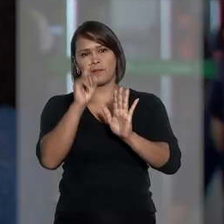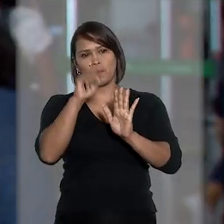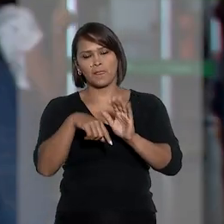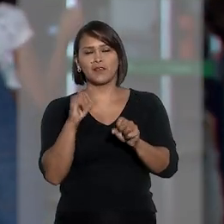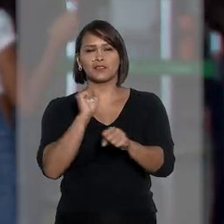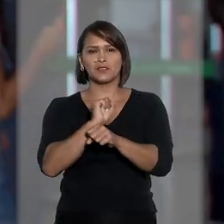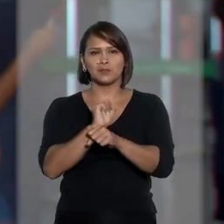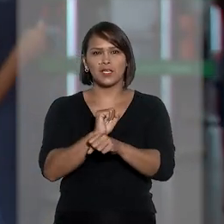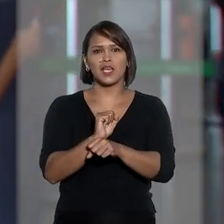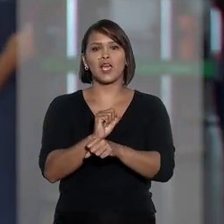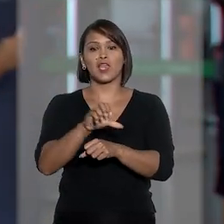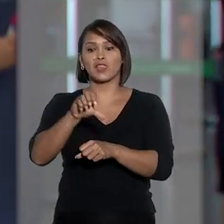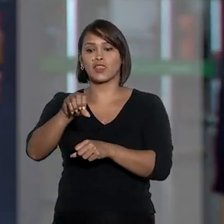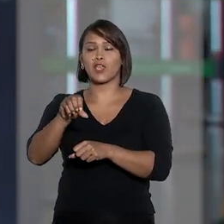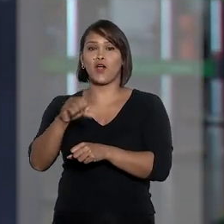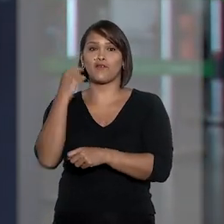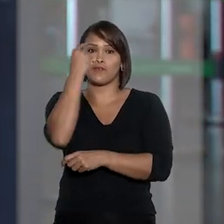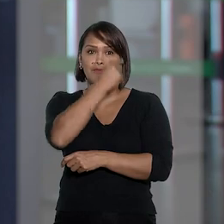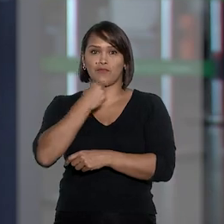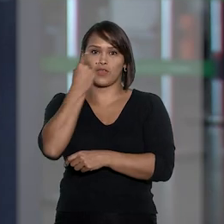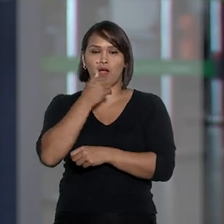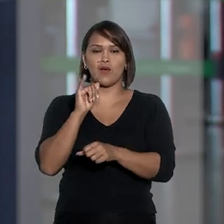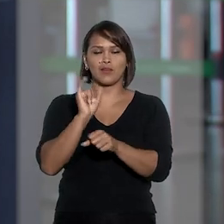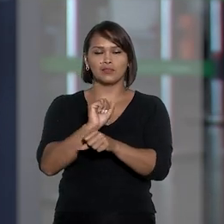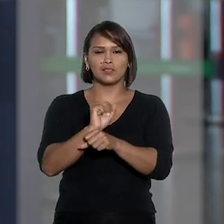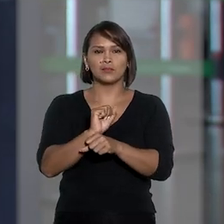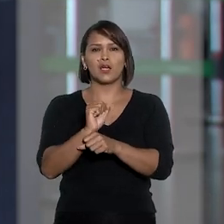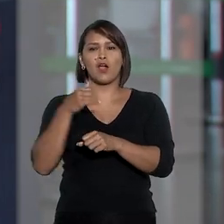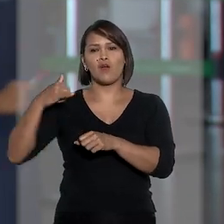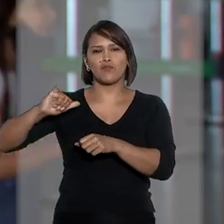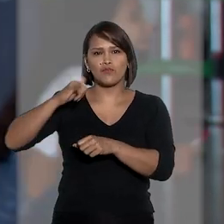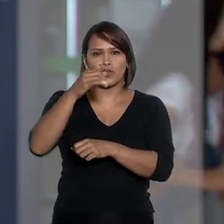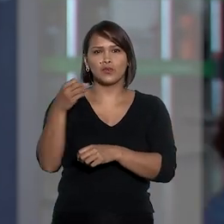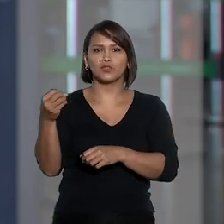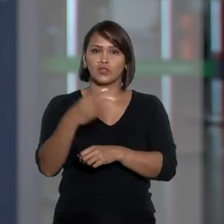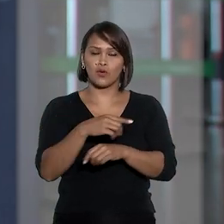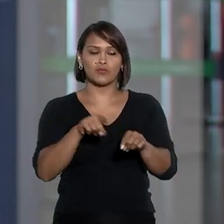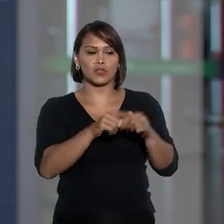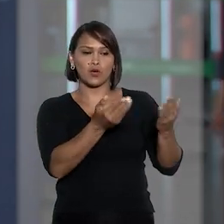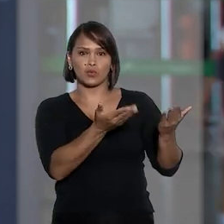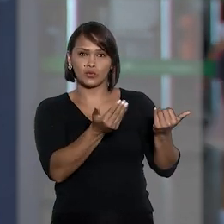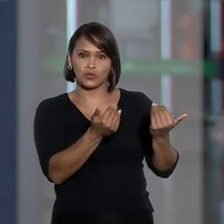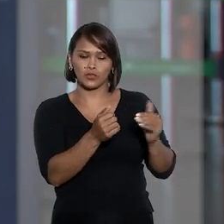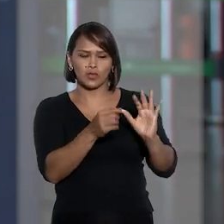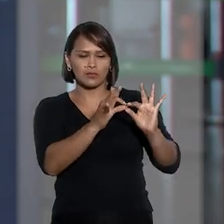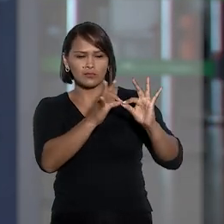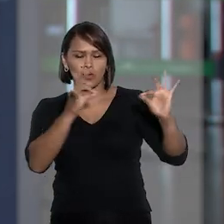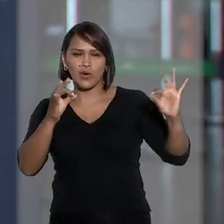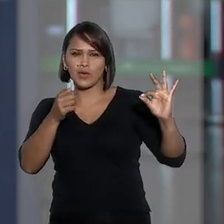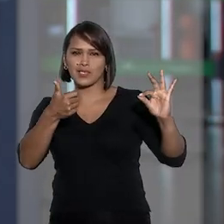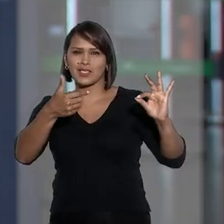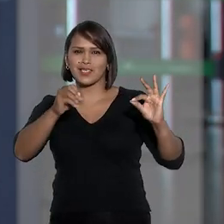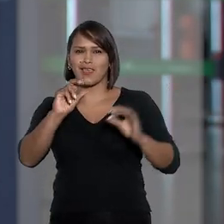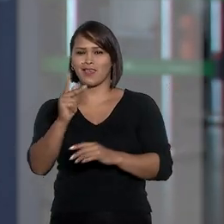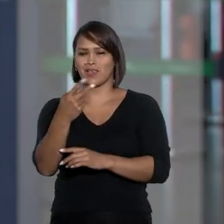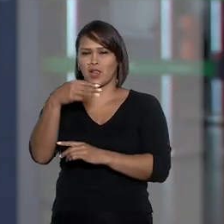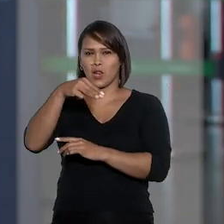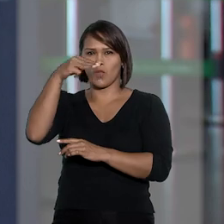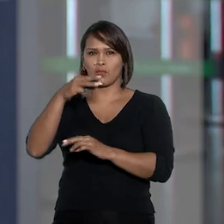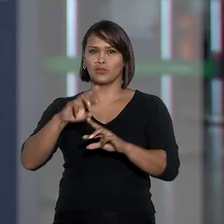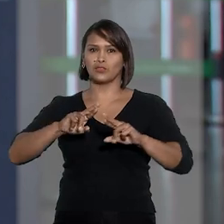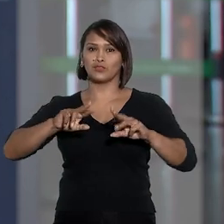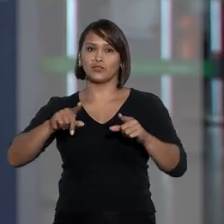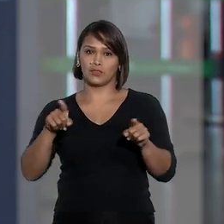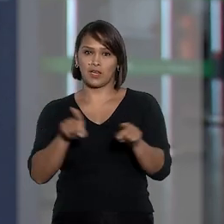Além de aguardar por nove horas para embarcar em um novo voo, o adolescente ainda pousou a 100 quilômetros da cidade de